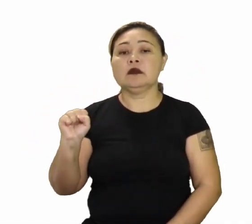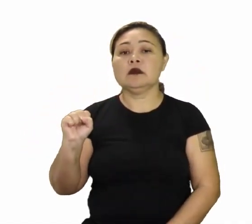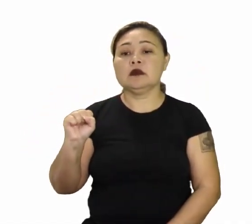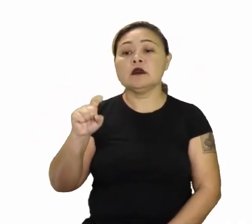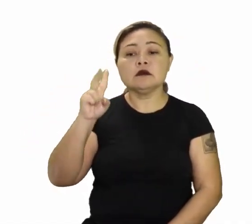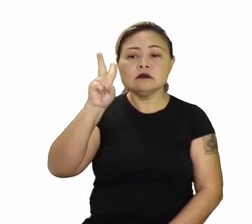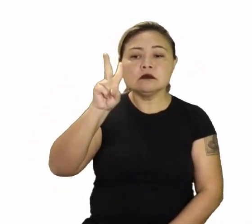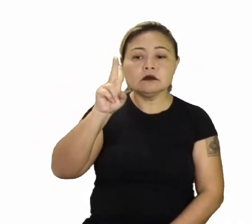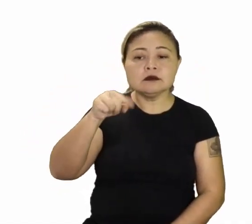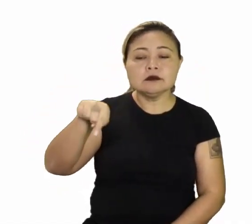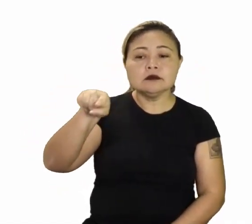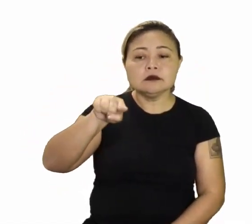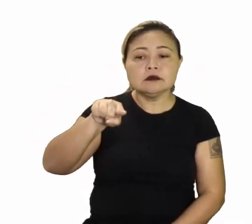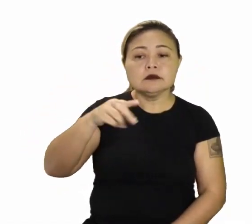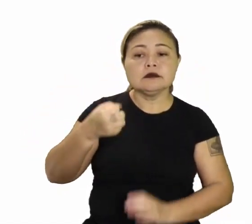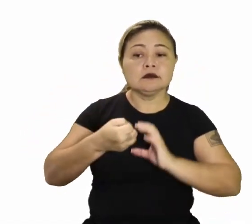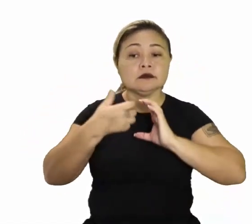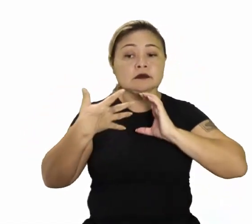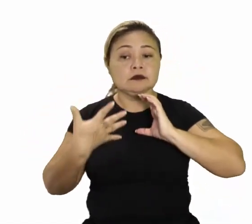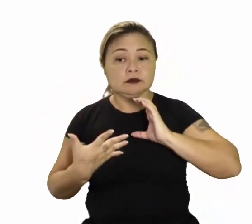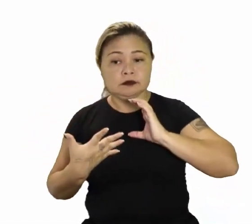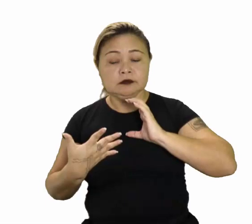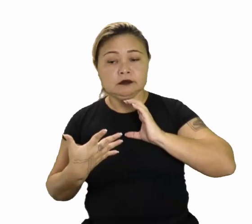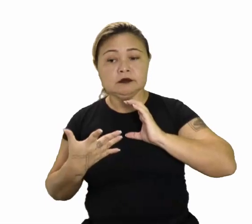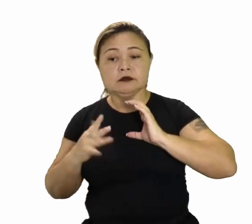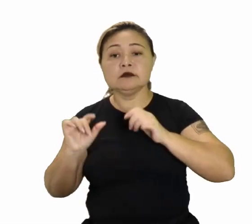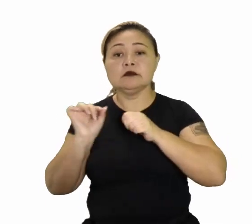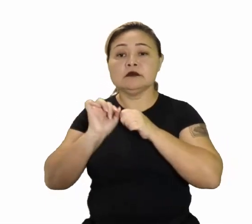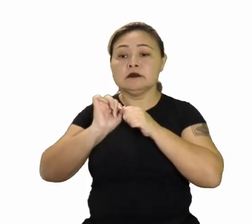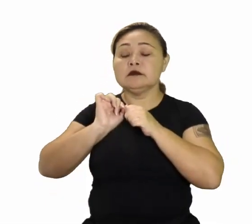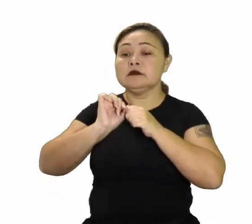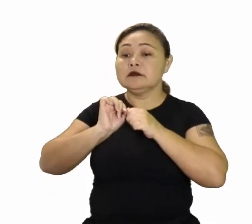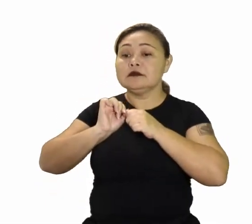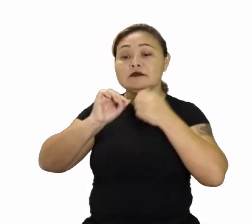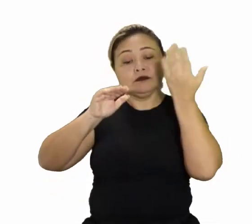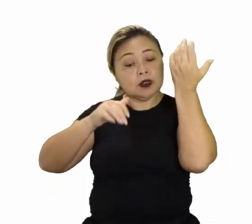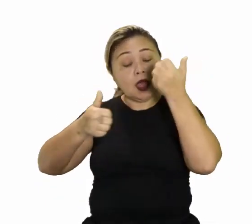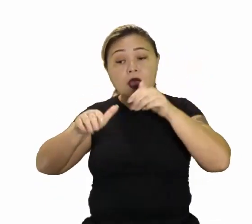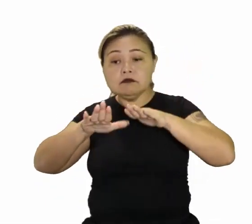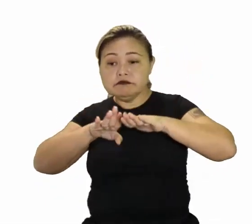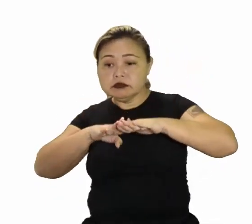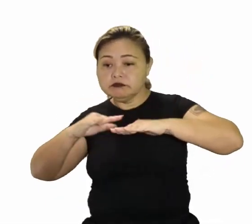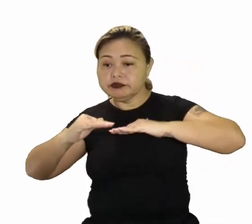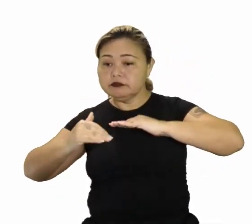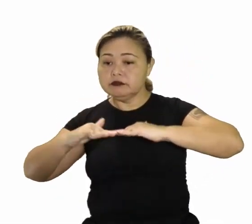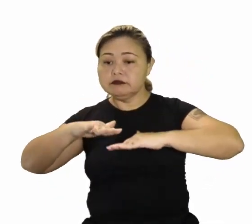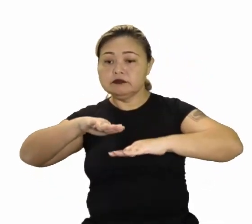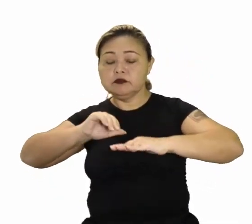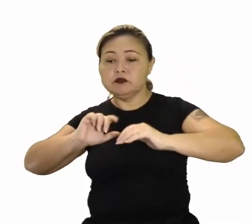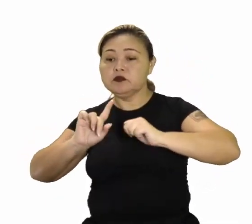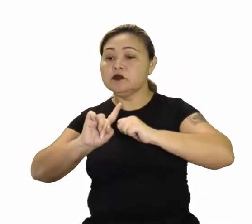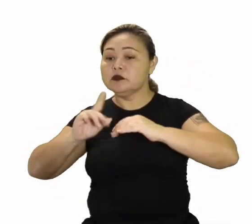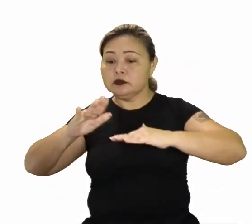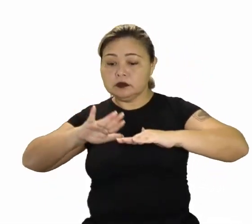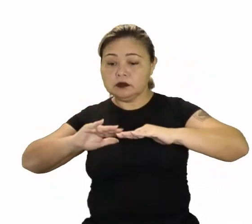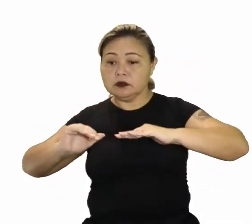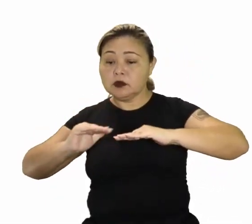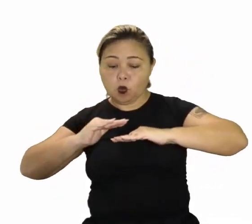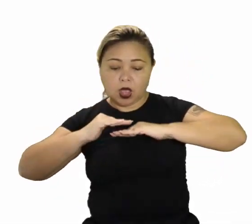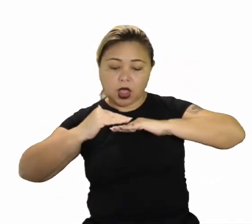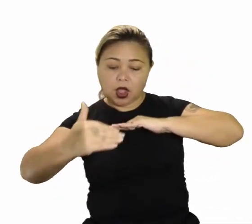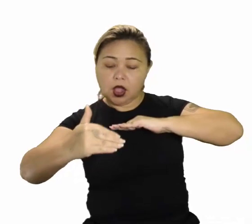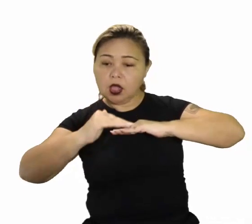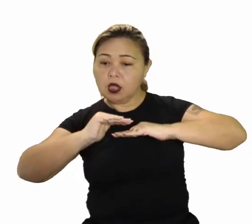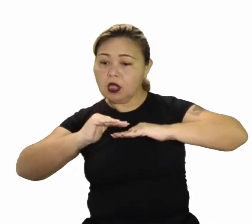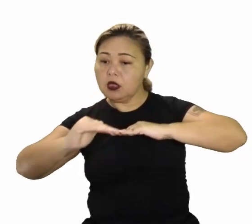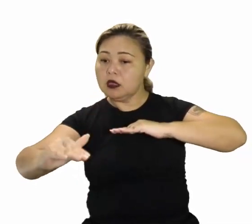vocês lembram que a característica da climática dele é um solo acidentado. Ele não é um solo reto,